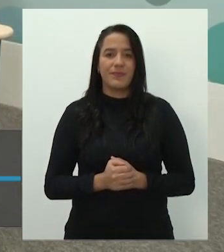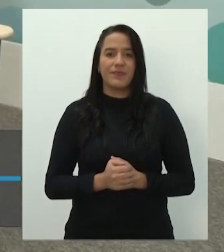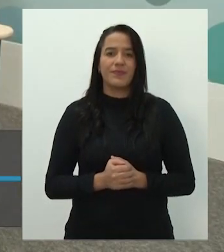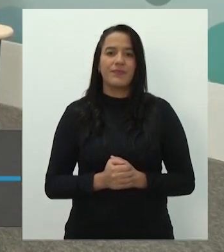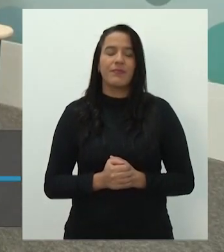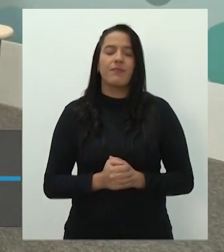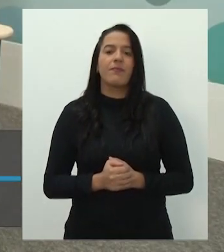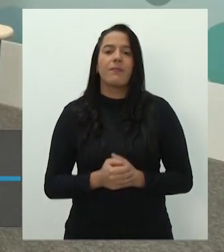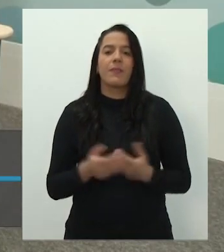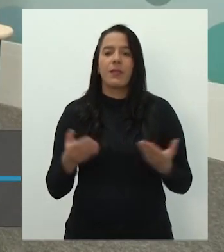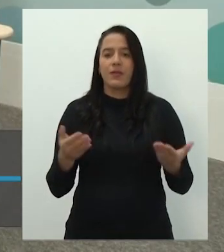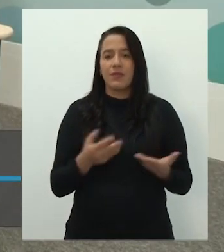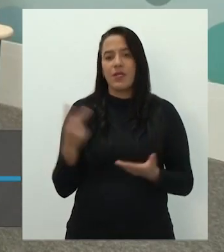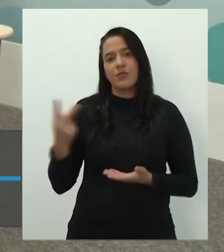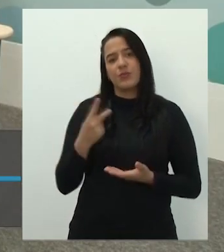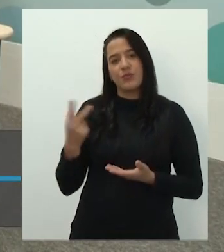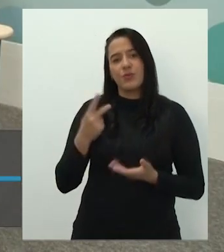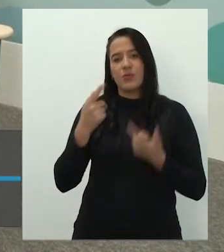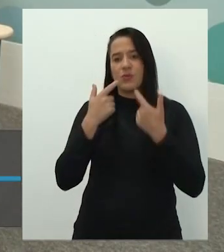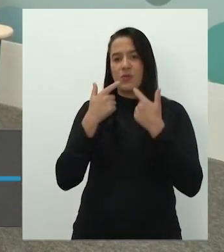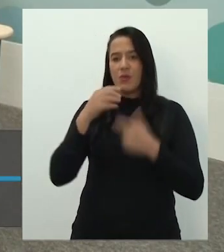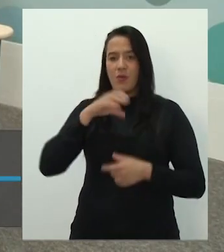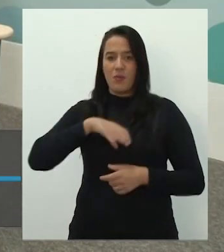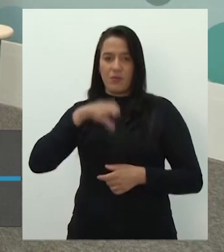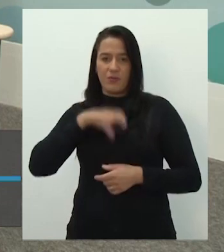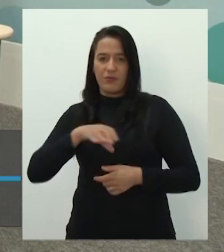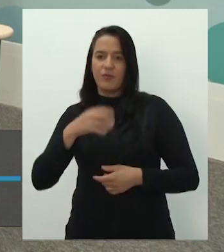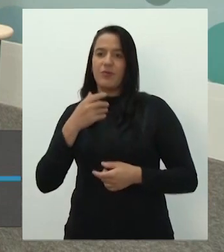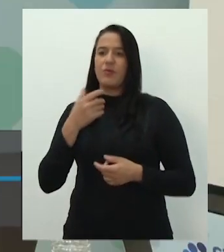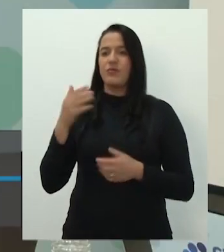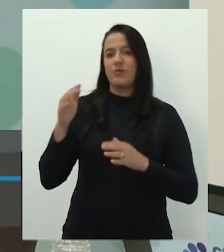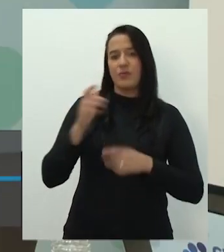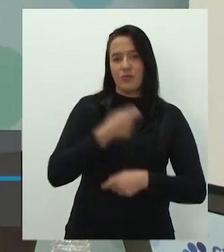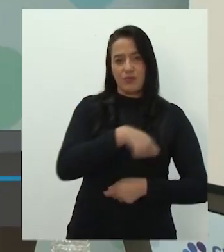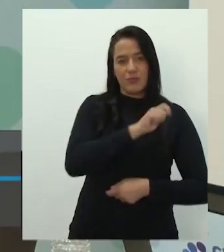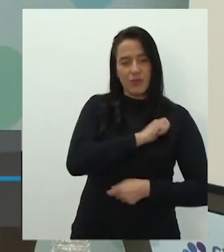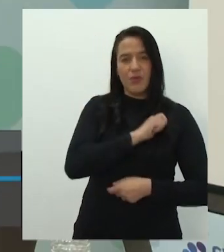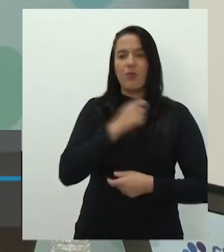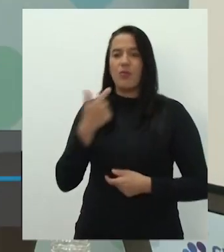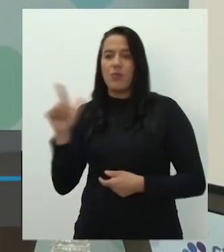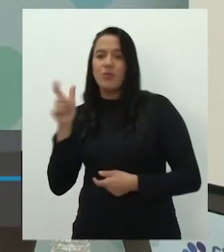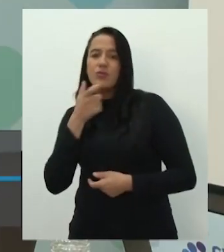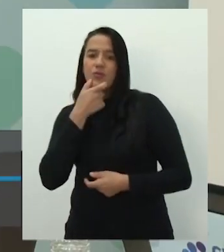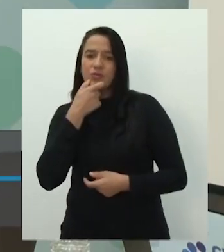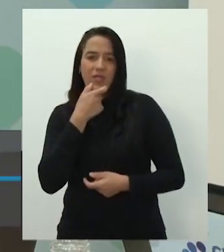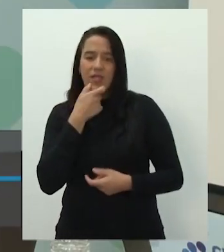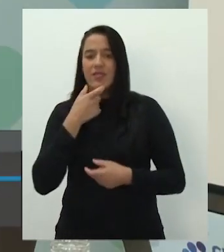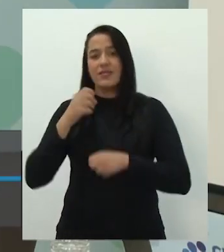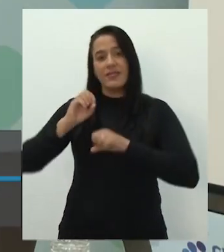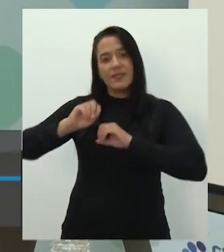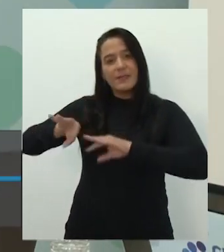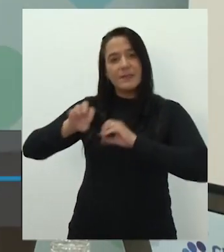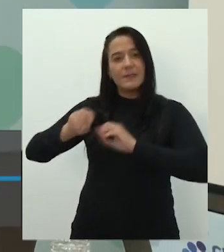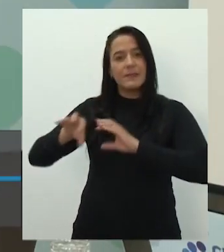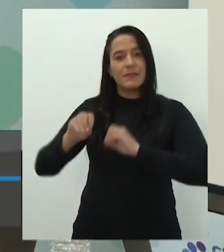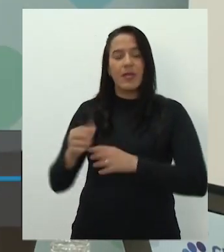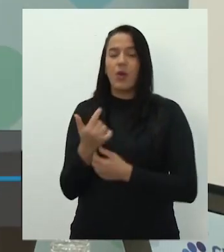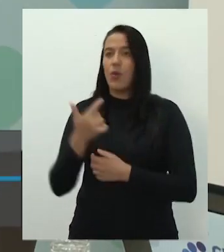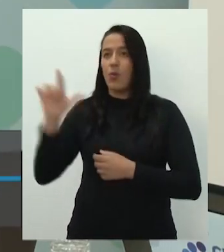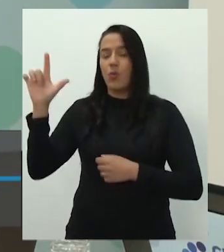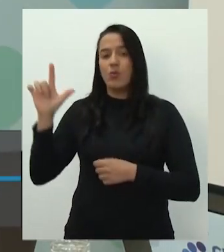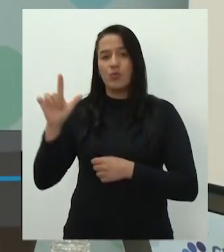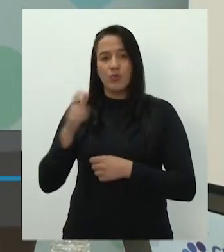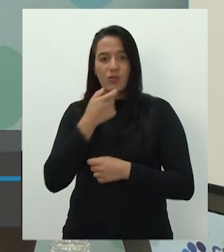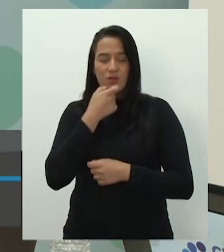que nós dois somos professores de línguas, Professores de espanhol, professores de inglês. E quando a gente vai ensinar para as pessoas outro idioma, tem que desmistificar, que basta você